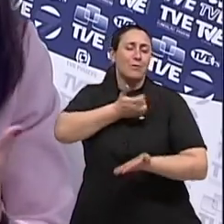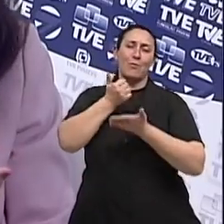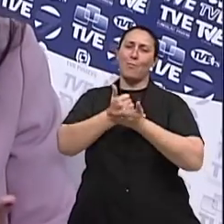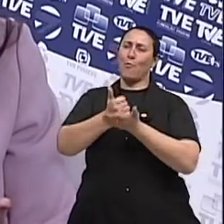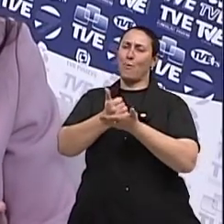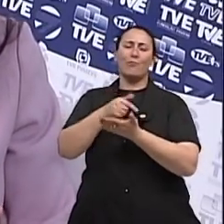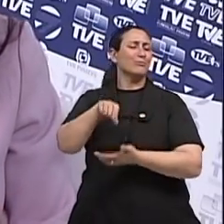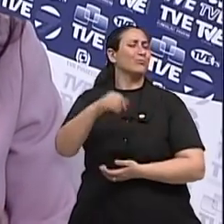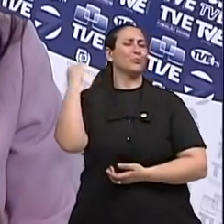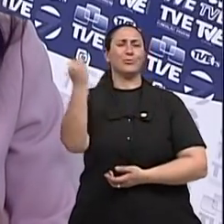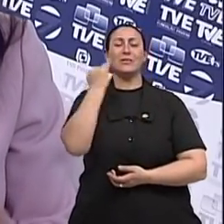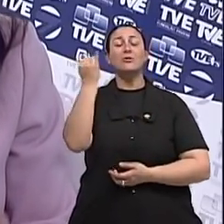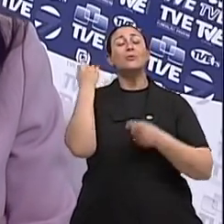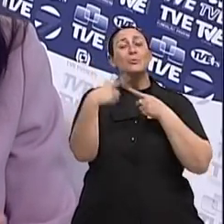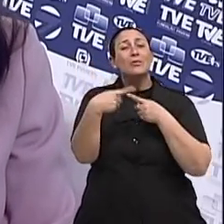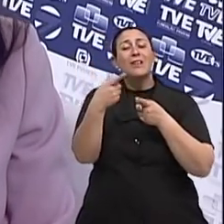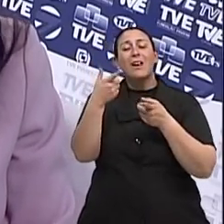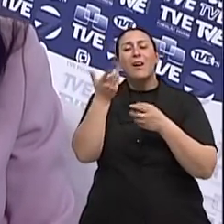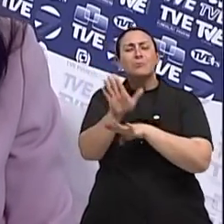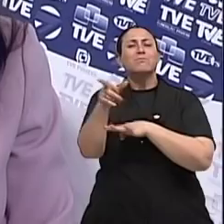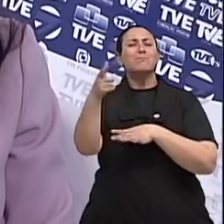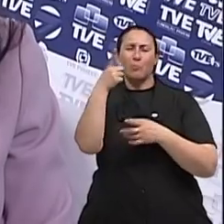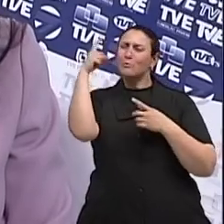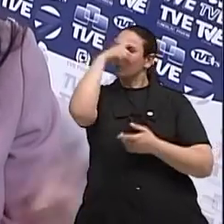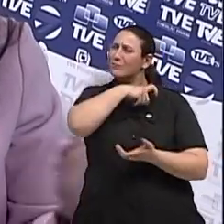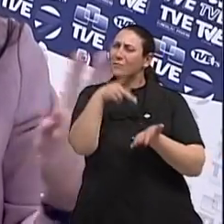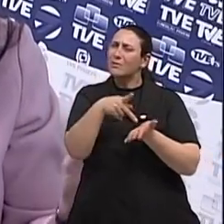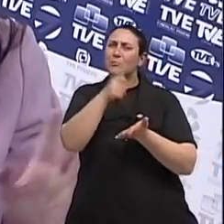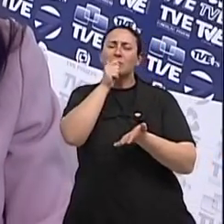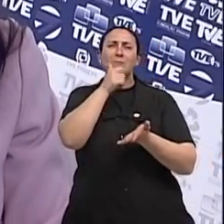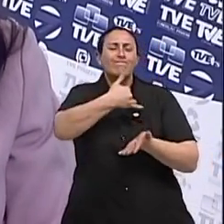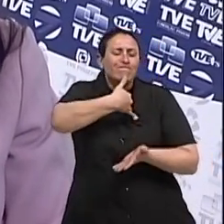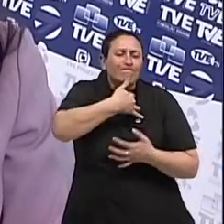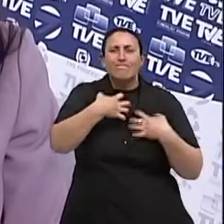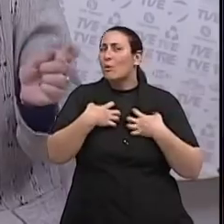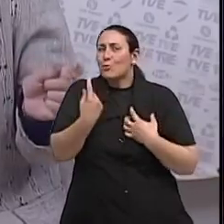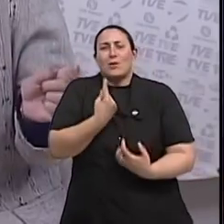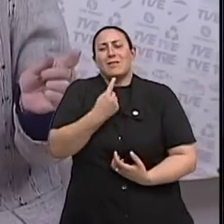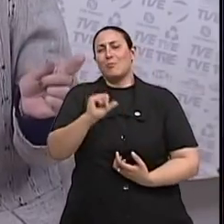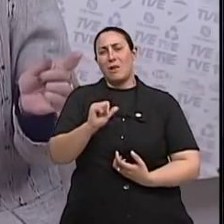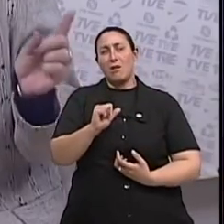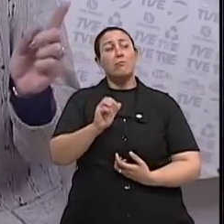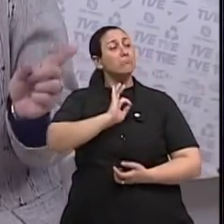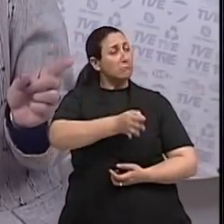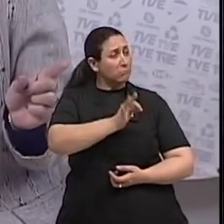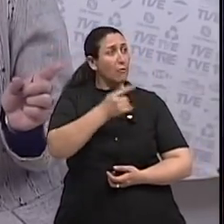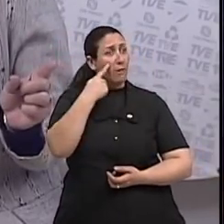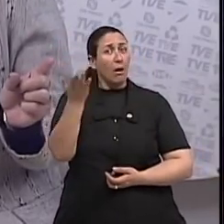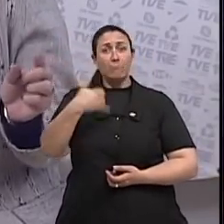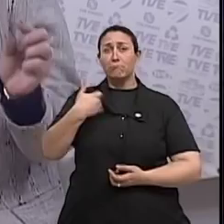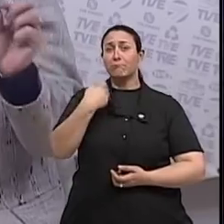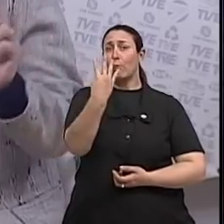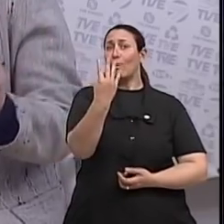Isso faz parte desse processo tão difícil que a mulher não pode fazer sozinha. Exatamente. E chama a atenção que a Malu tem 46